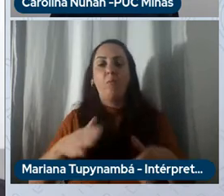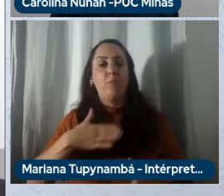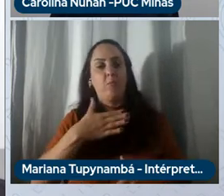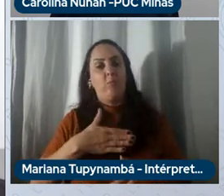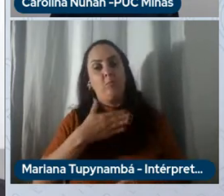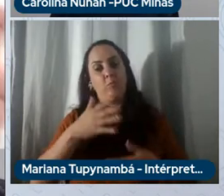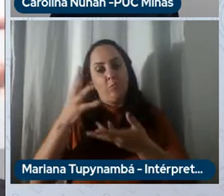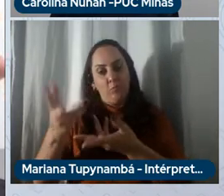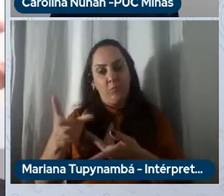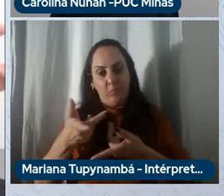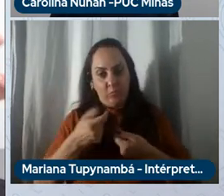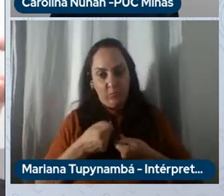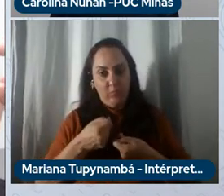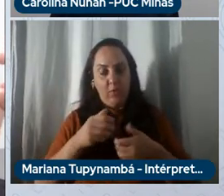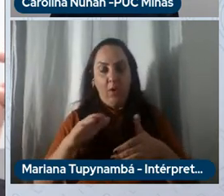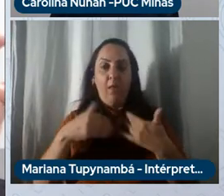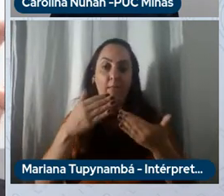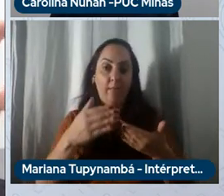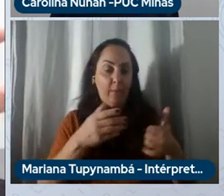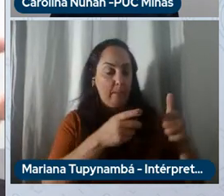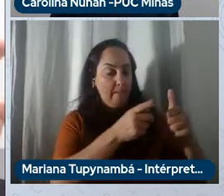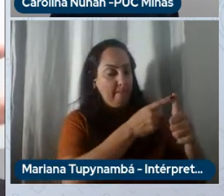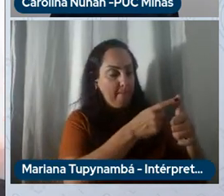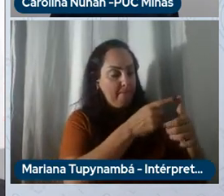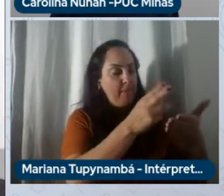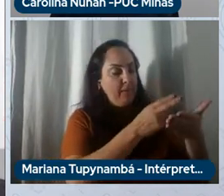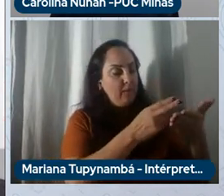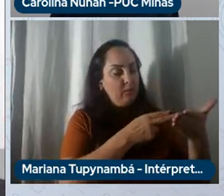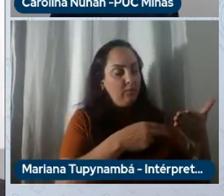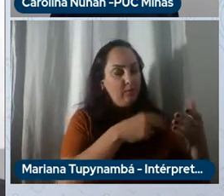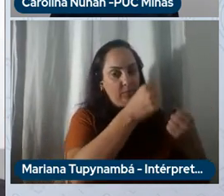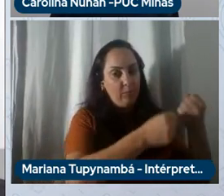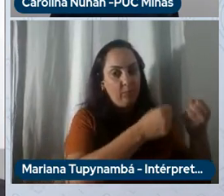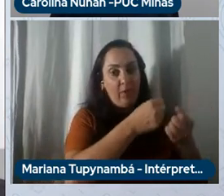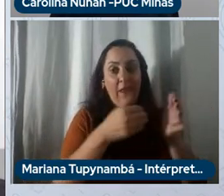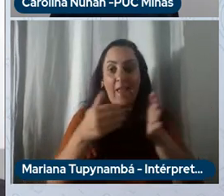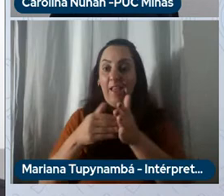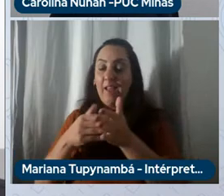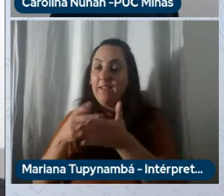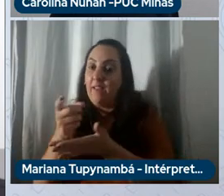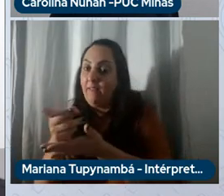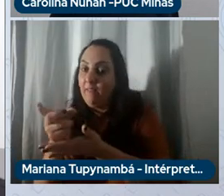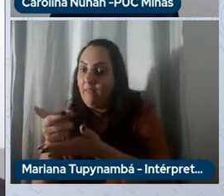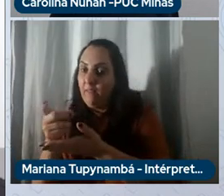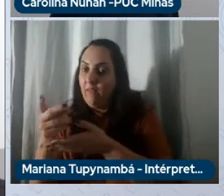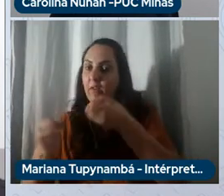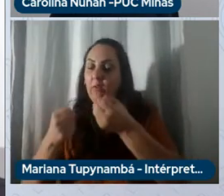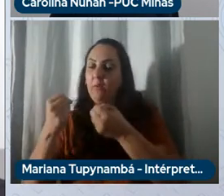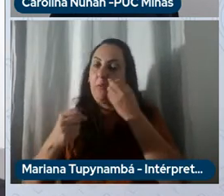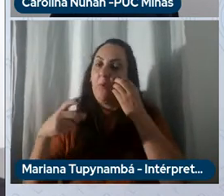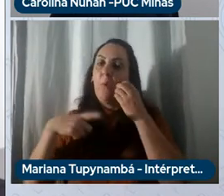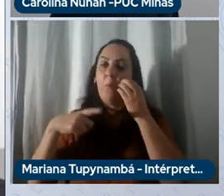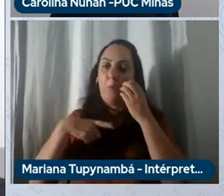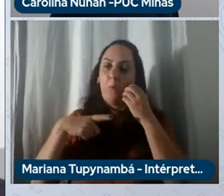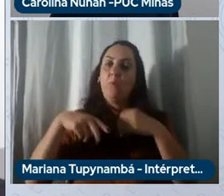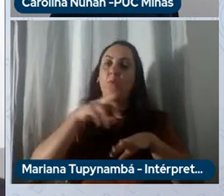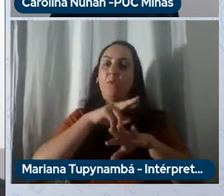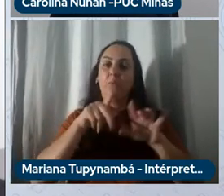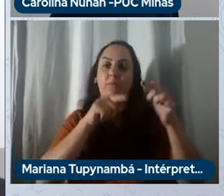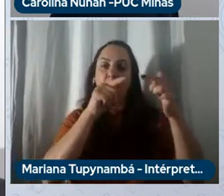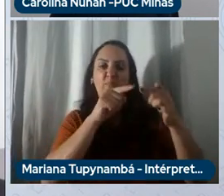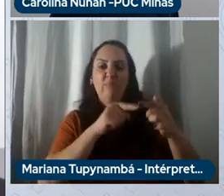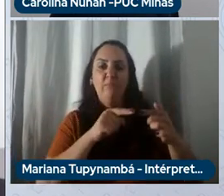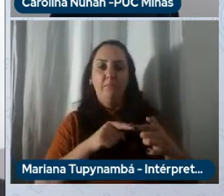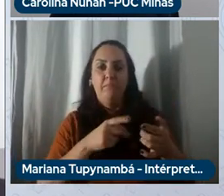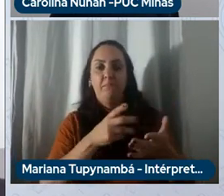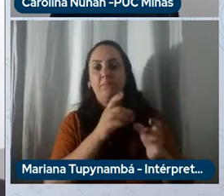parte do primeiro desenho do carro até a venda do mesmo nós temos programas de excelências que basicamente